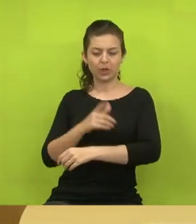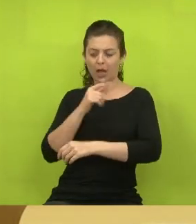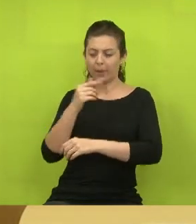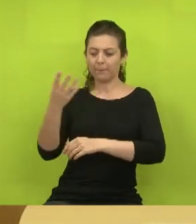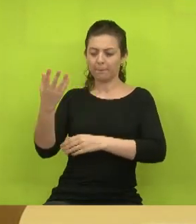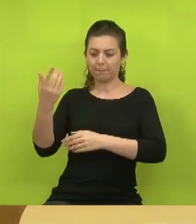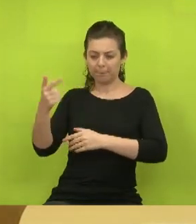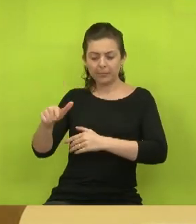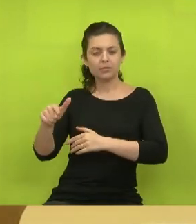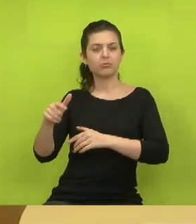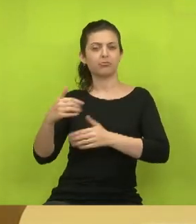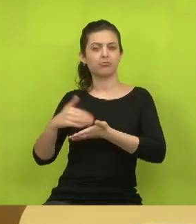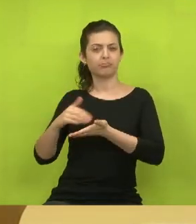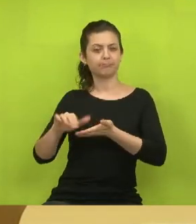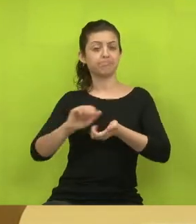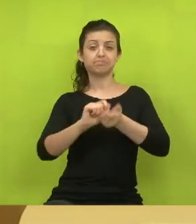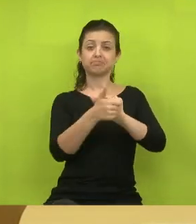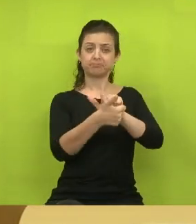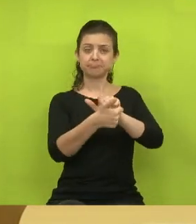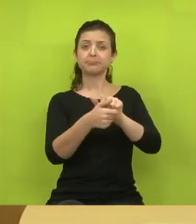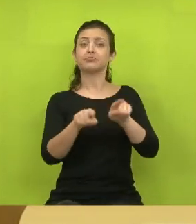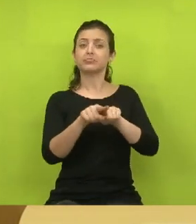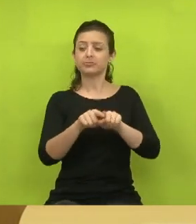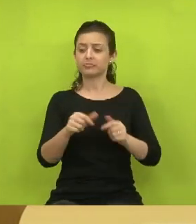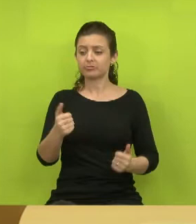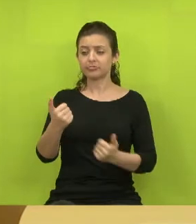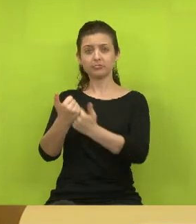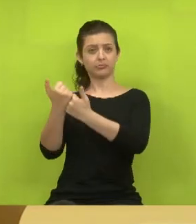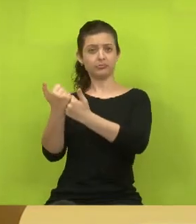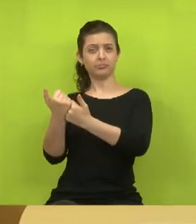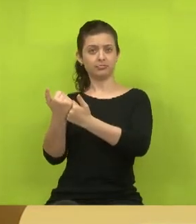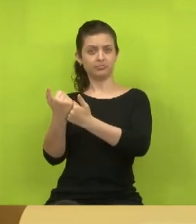também a Secretaria de Esporte dá também um suporte.